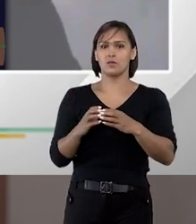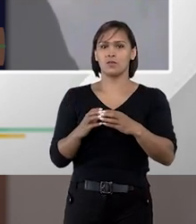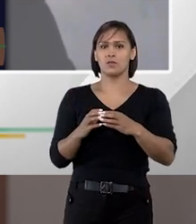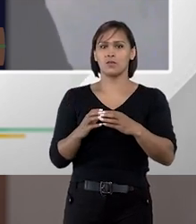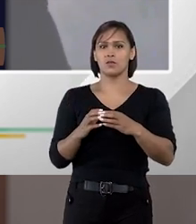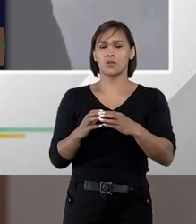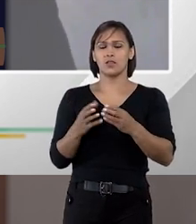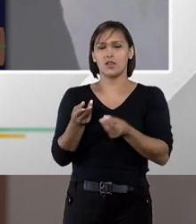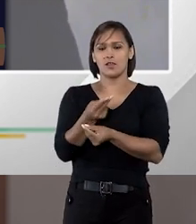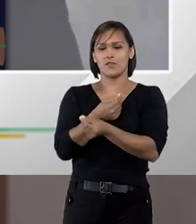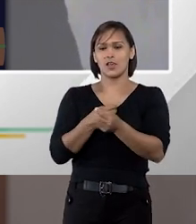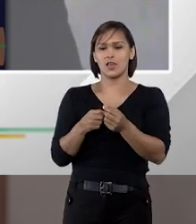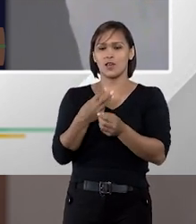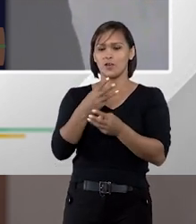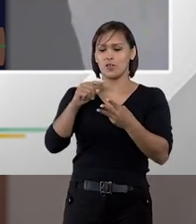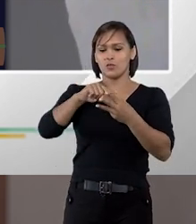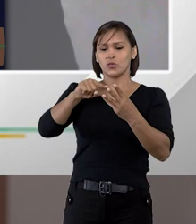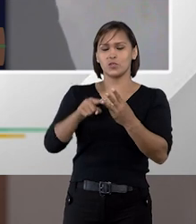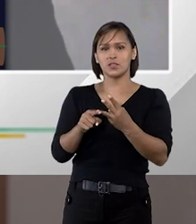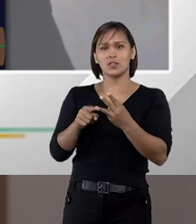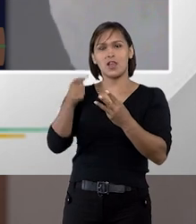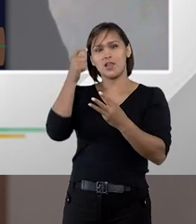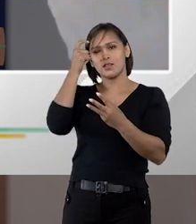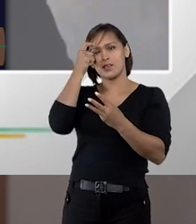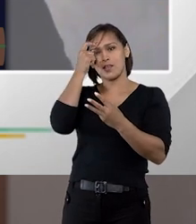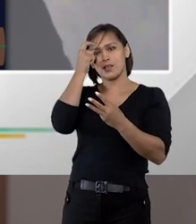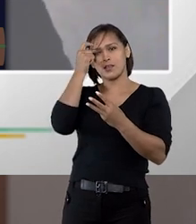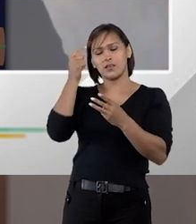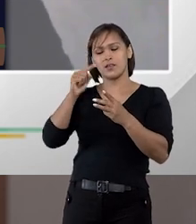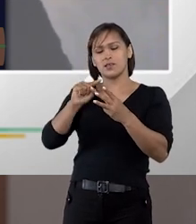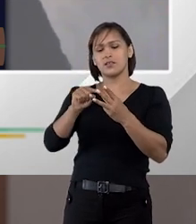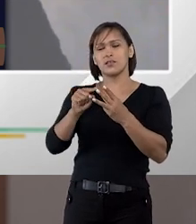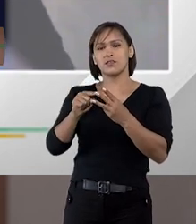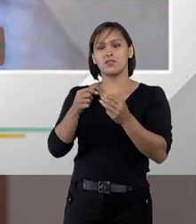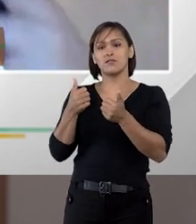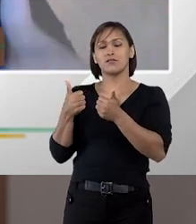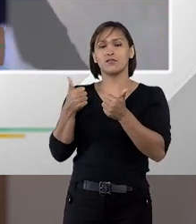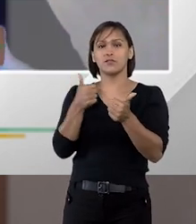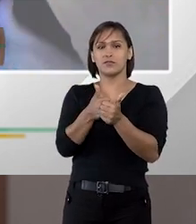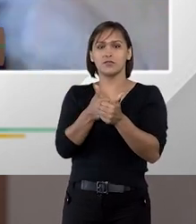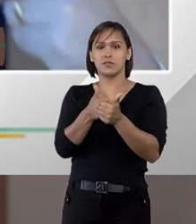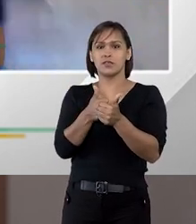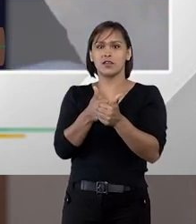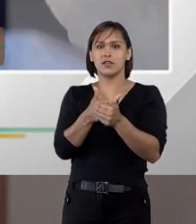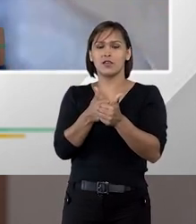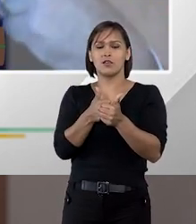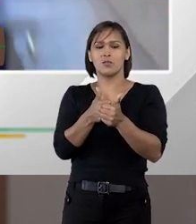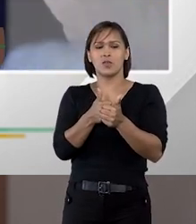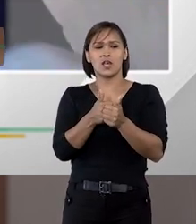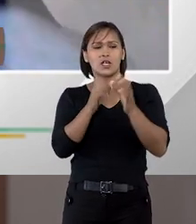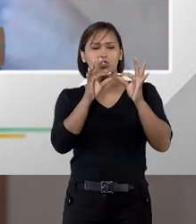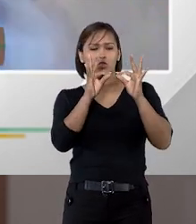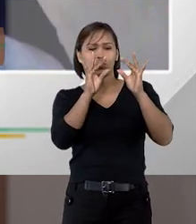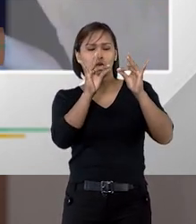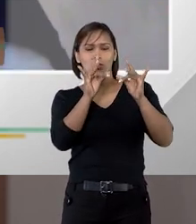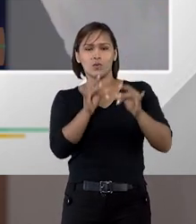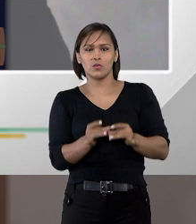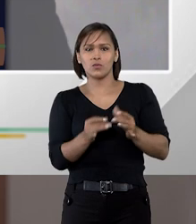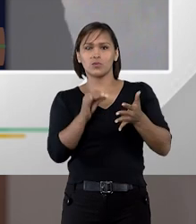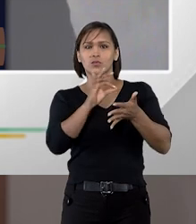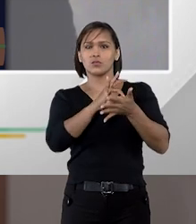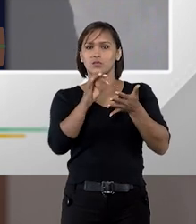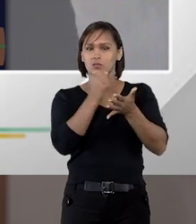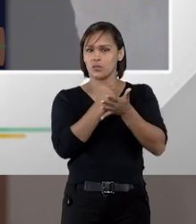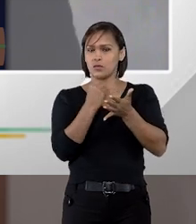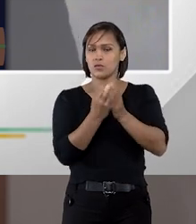que vai ser geralmente formado por três expertos que vão acompanhar a execução do contrato